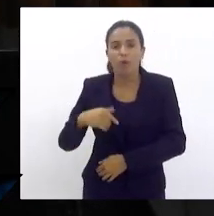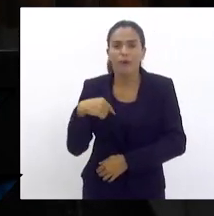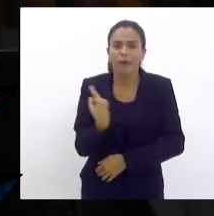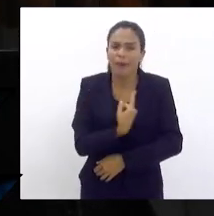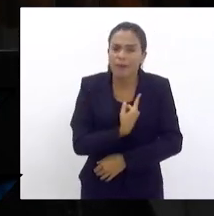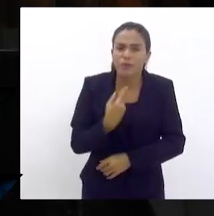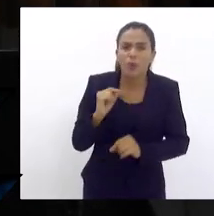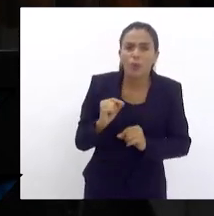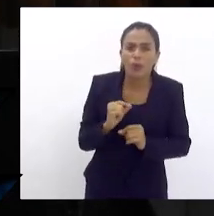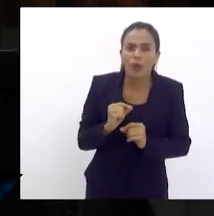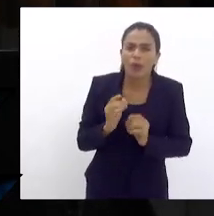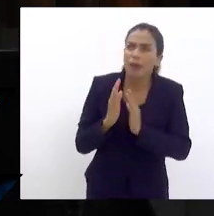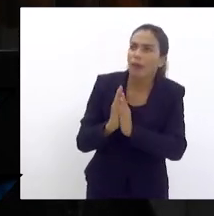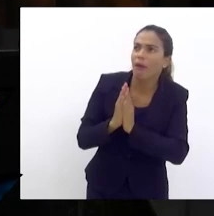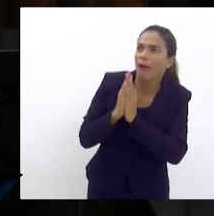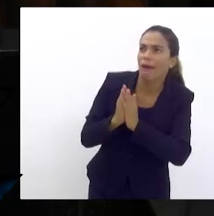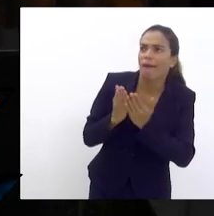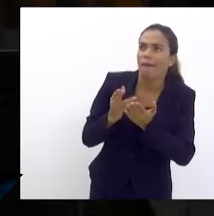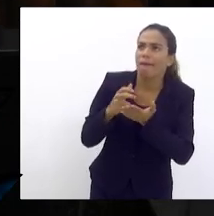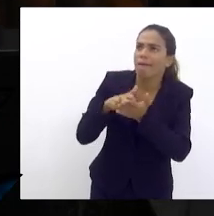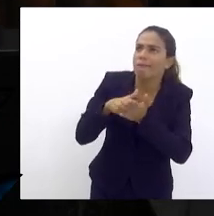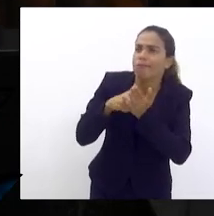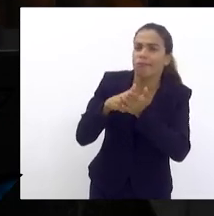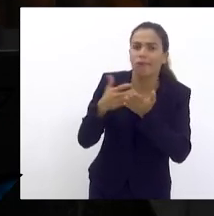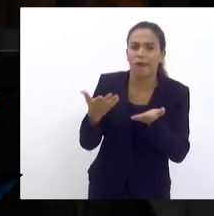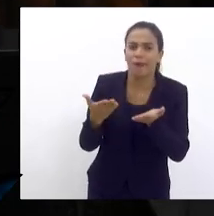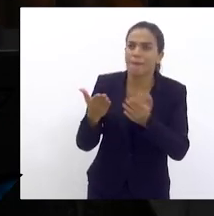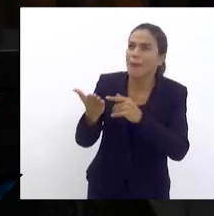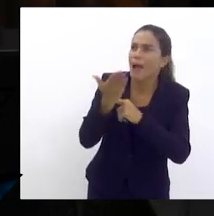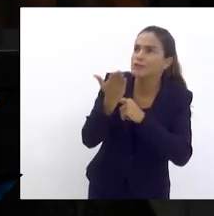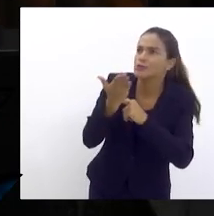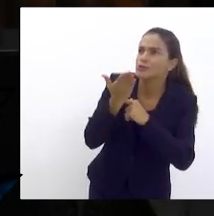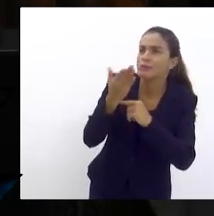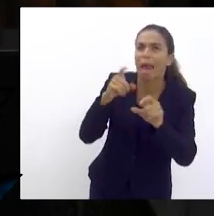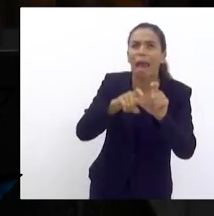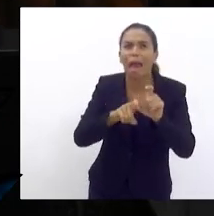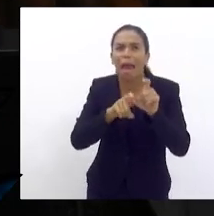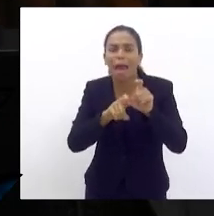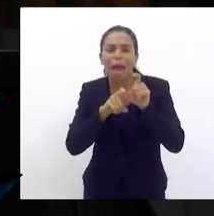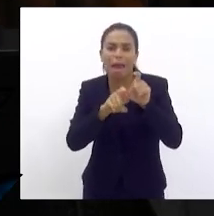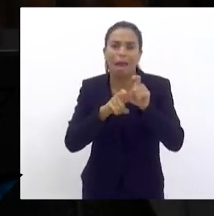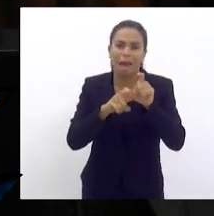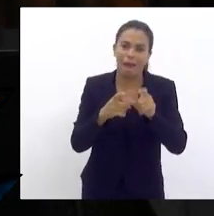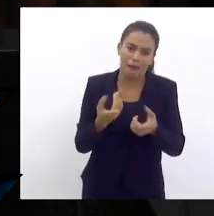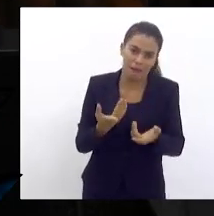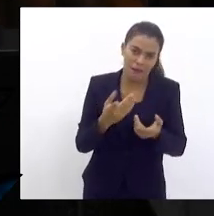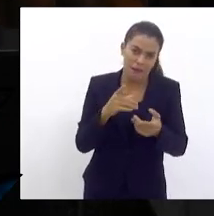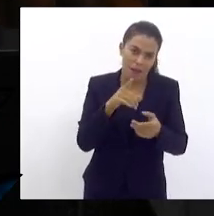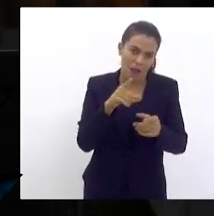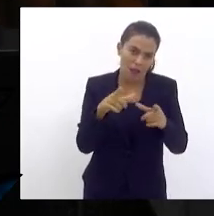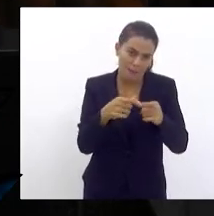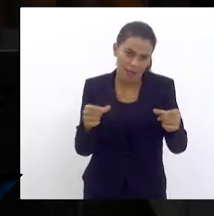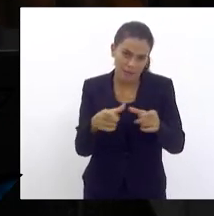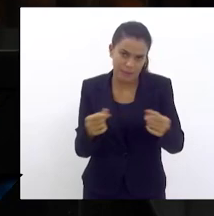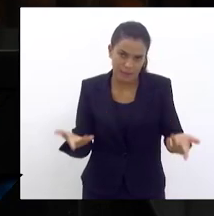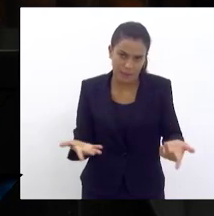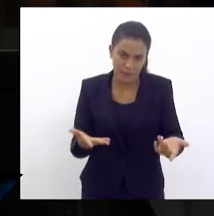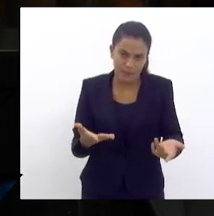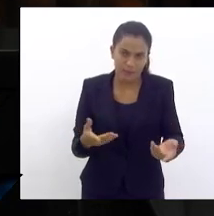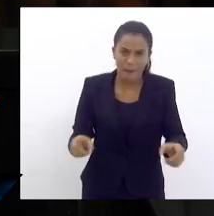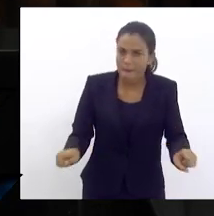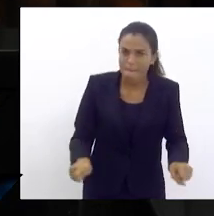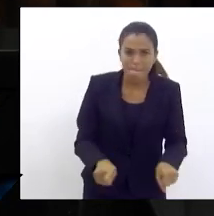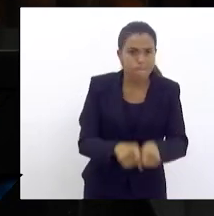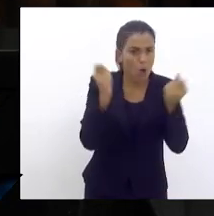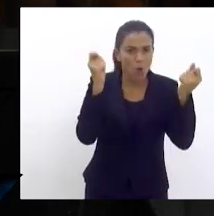submisso à união com o regime de recuperação fiscal, rompendo do Pacto